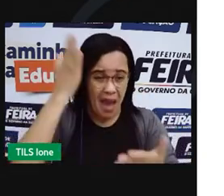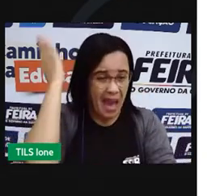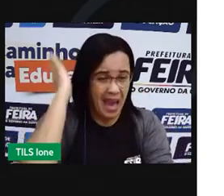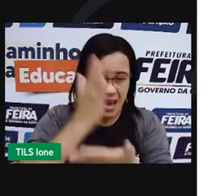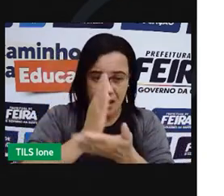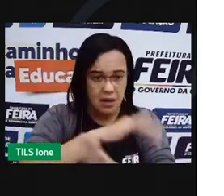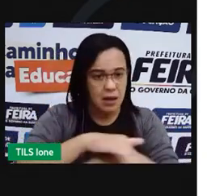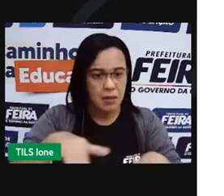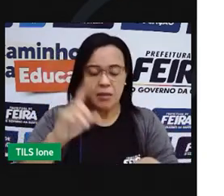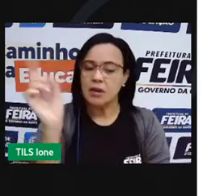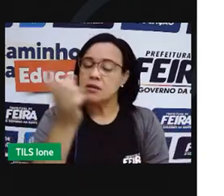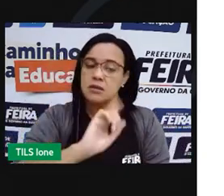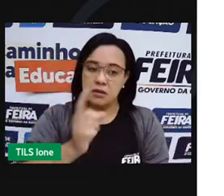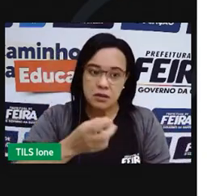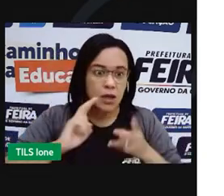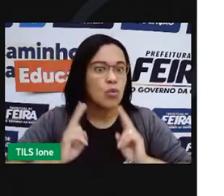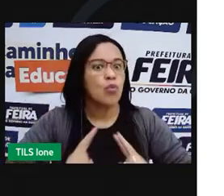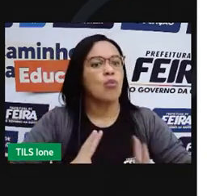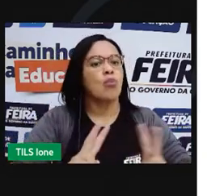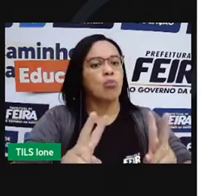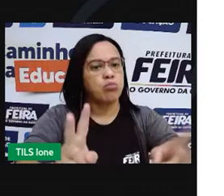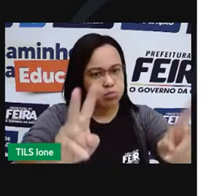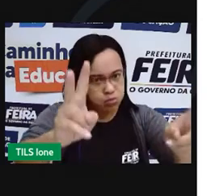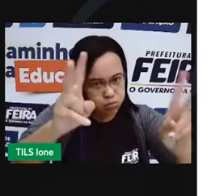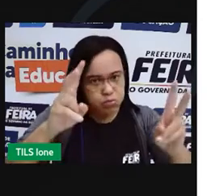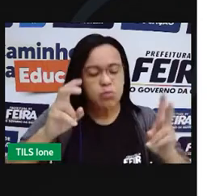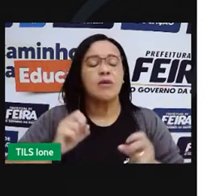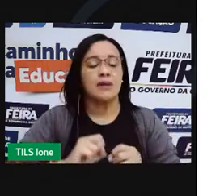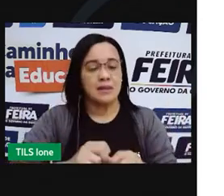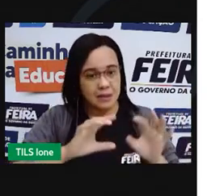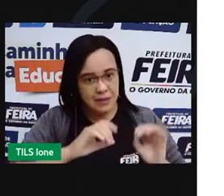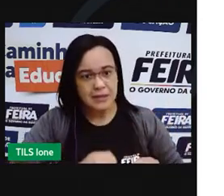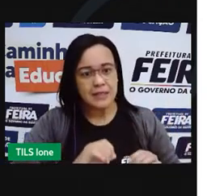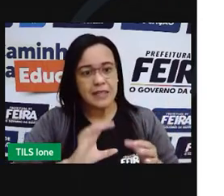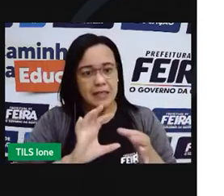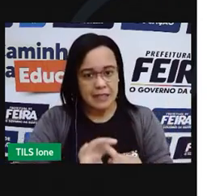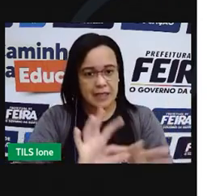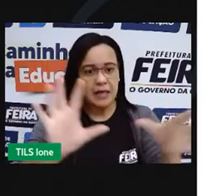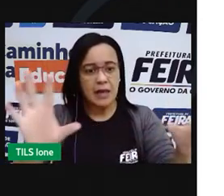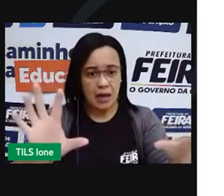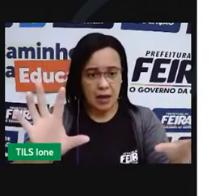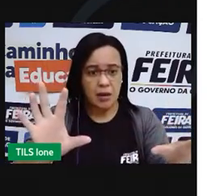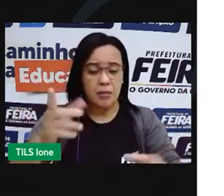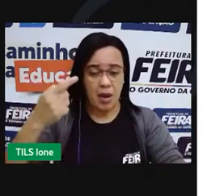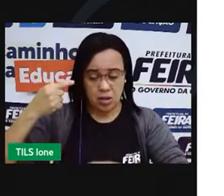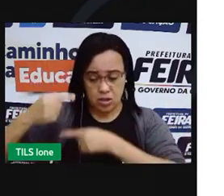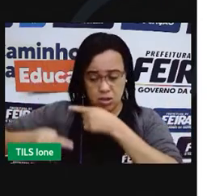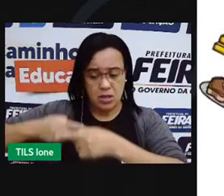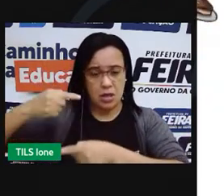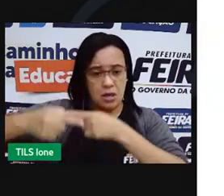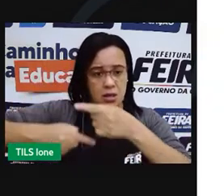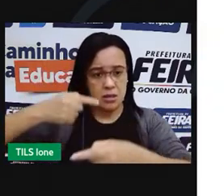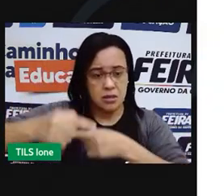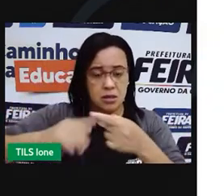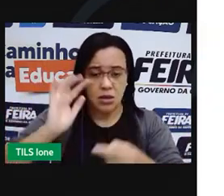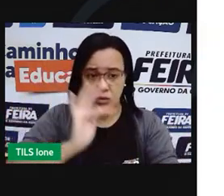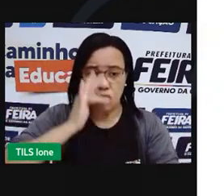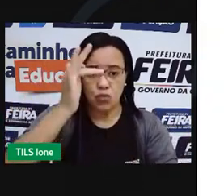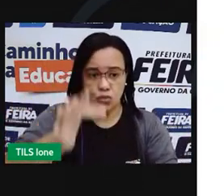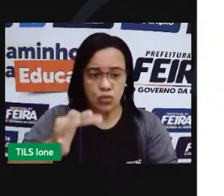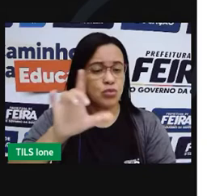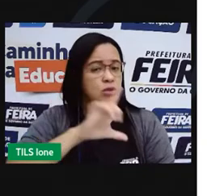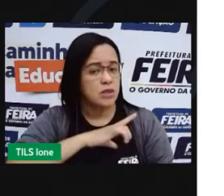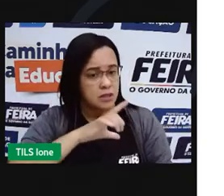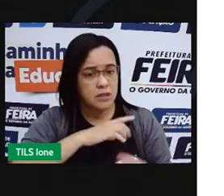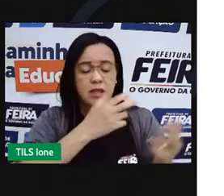e assim permita que esses recursos estejam disponíveis também para as próximas gerações. Bom, o termo